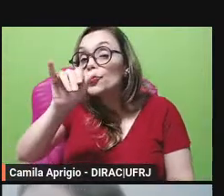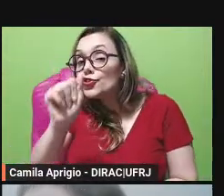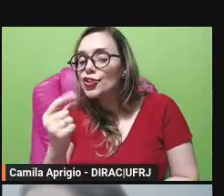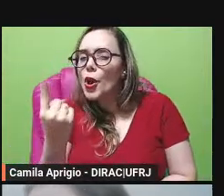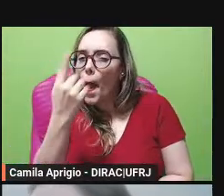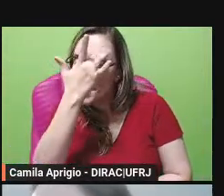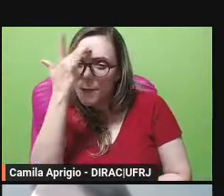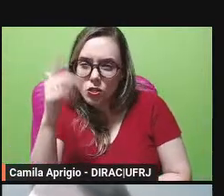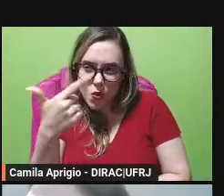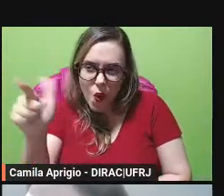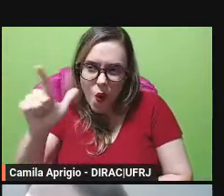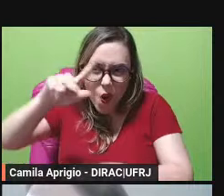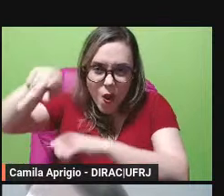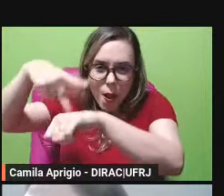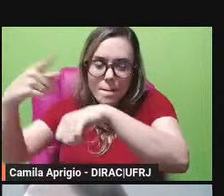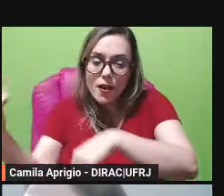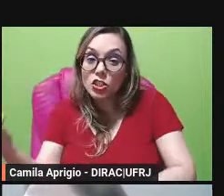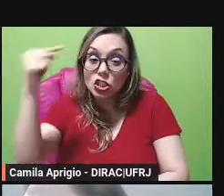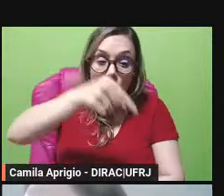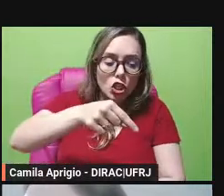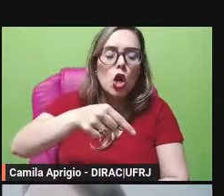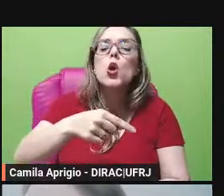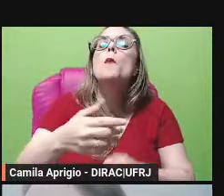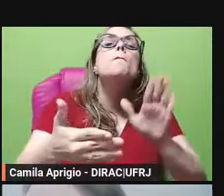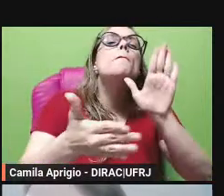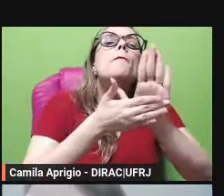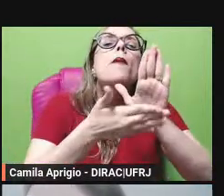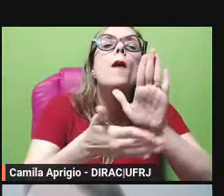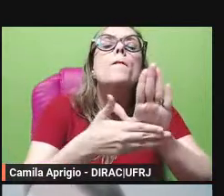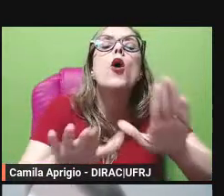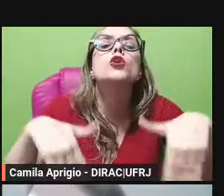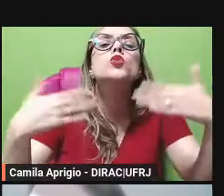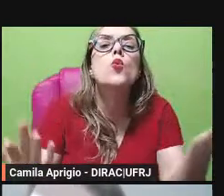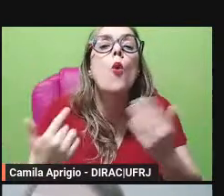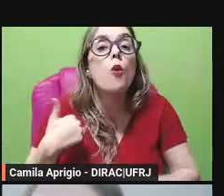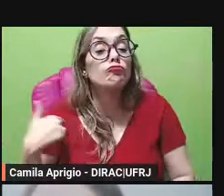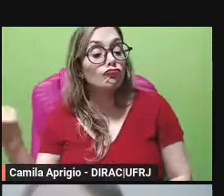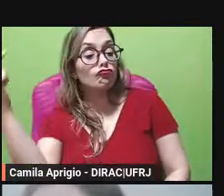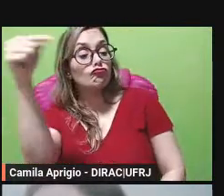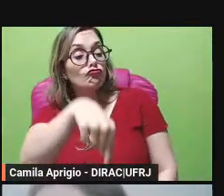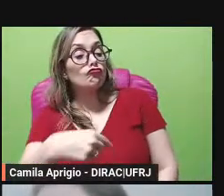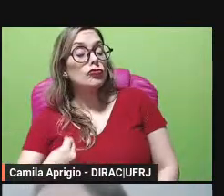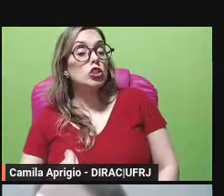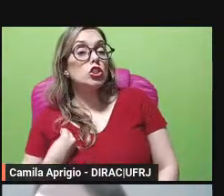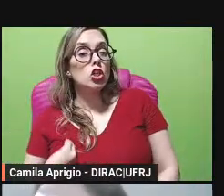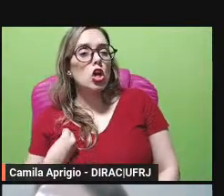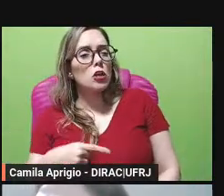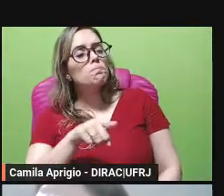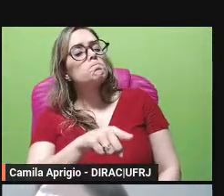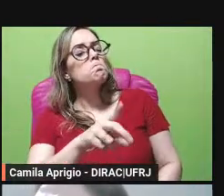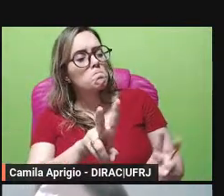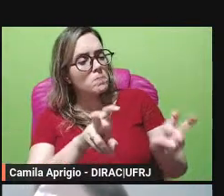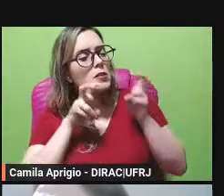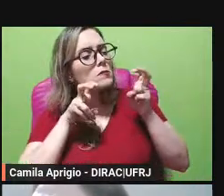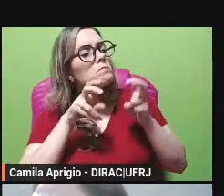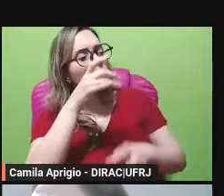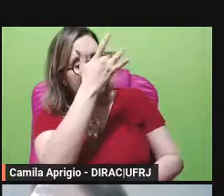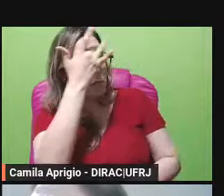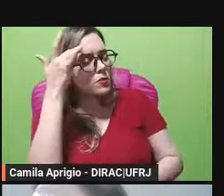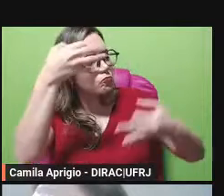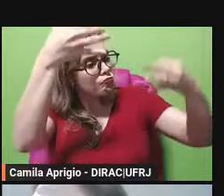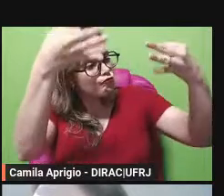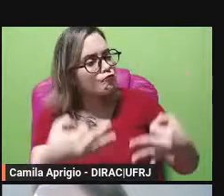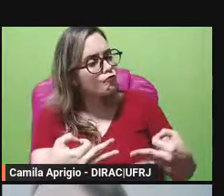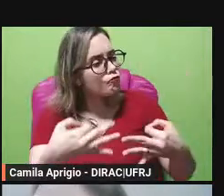proposta vim até aqui para me beneficiar de teu espírito de justiça decidi converter a